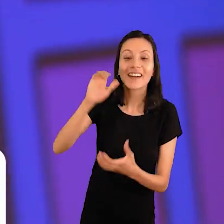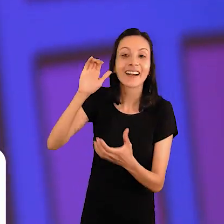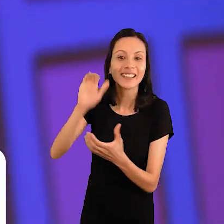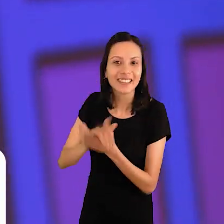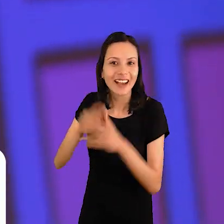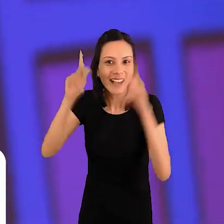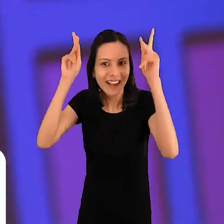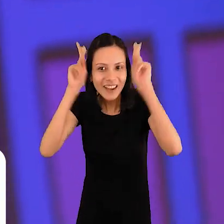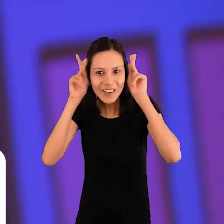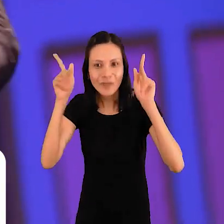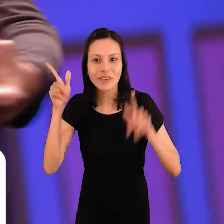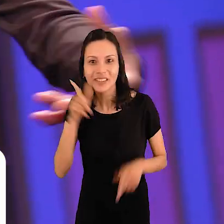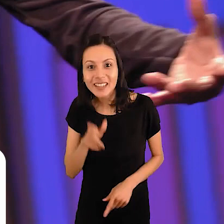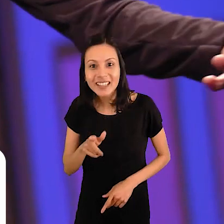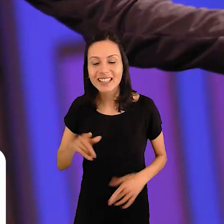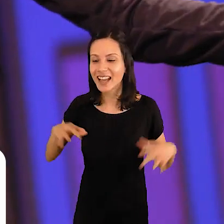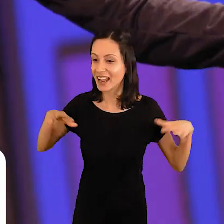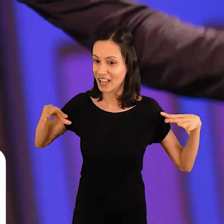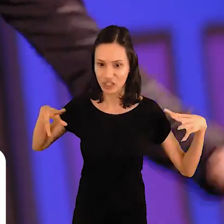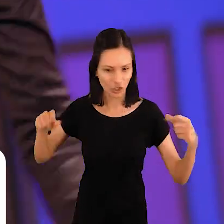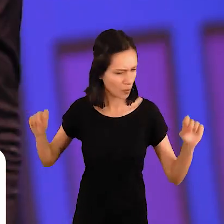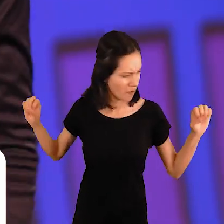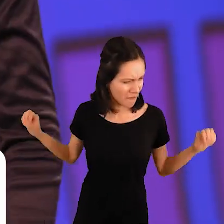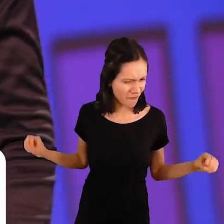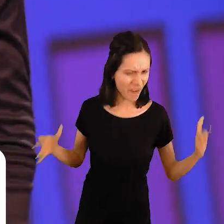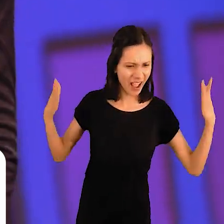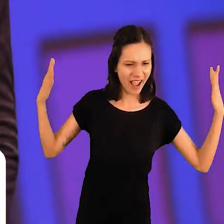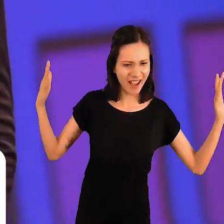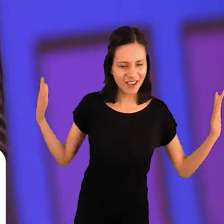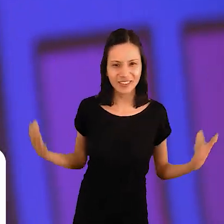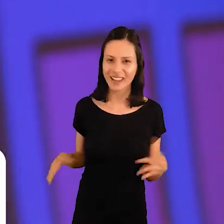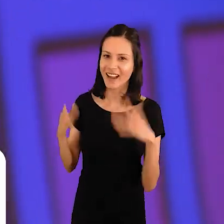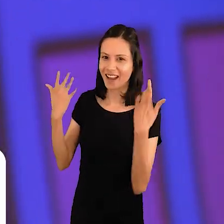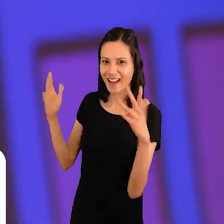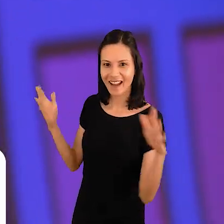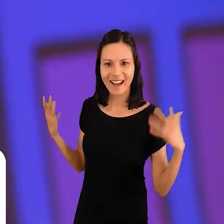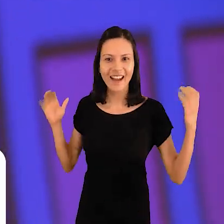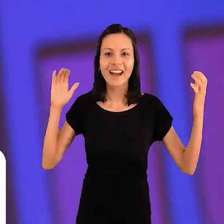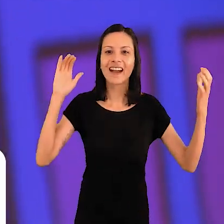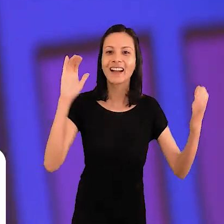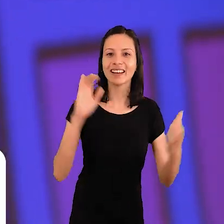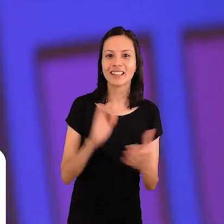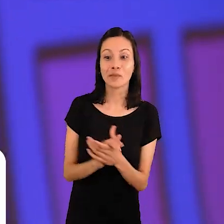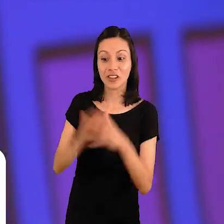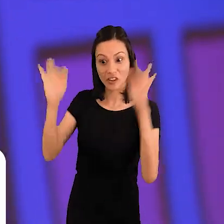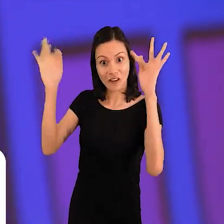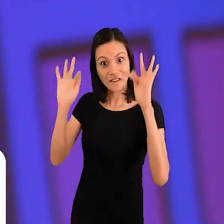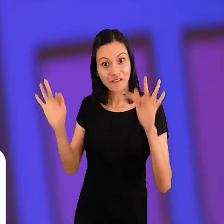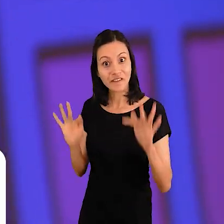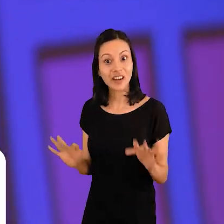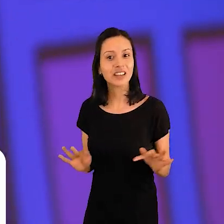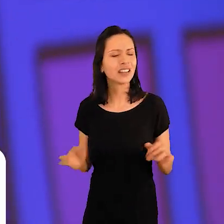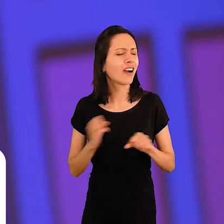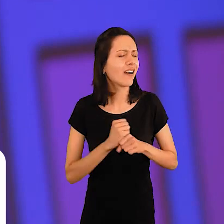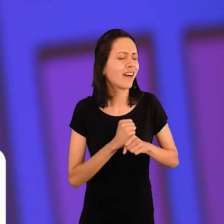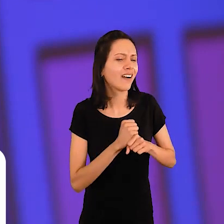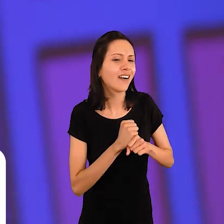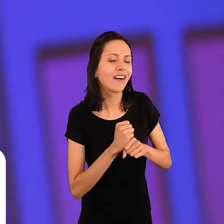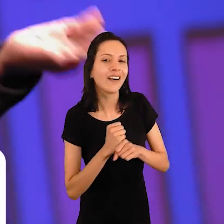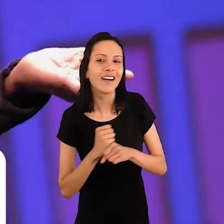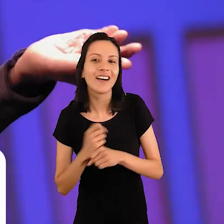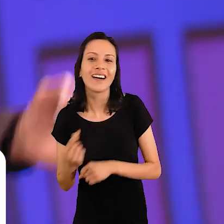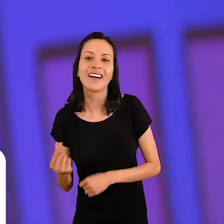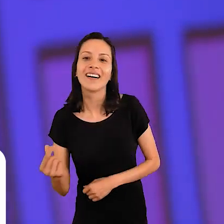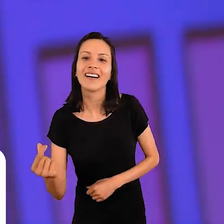E todos fizeram a festa de casamento daqueles dois que foram felizes por muito, muito tempo. Agora,